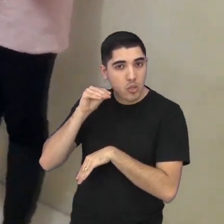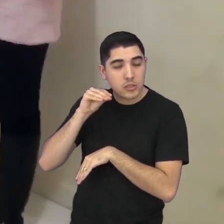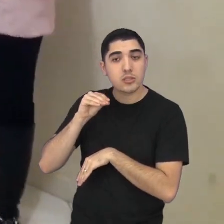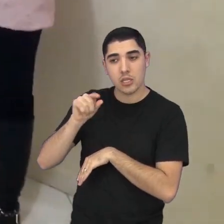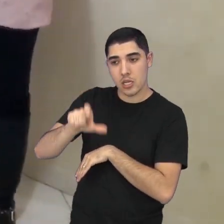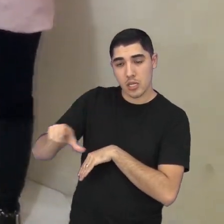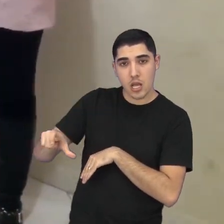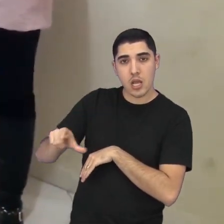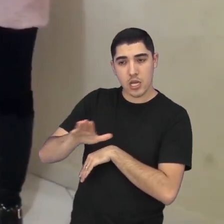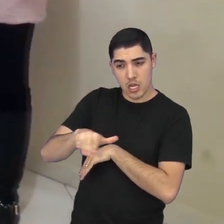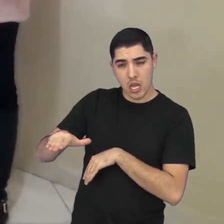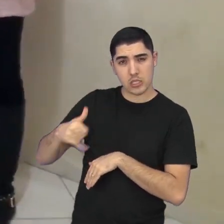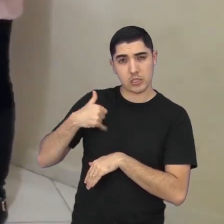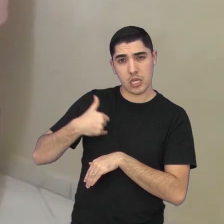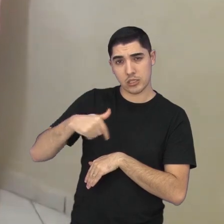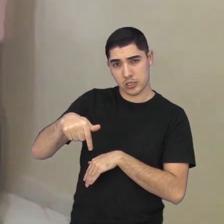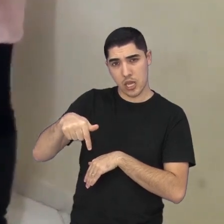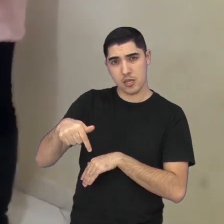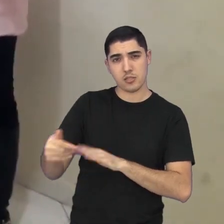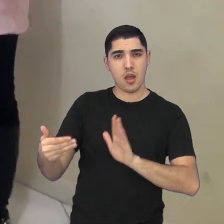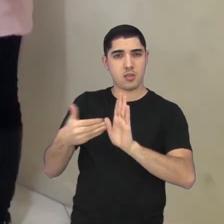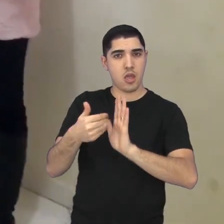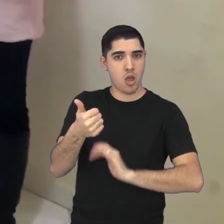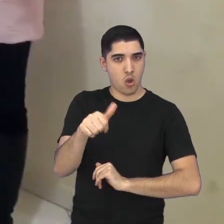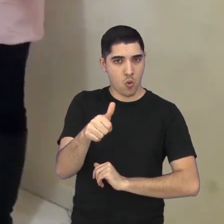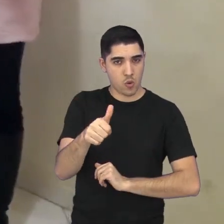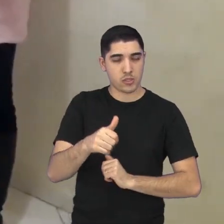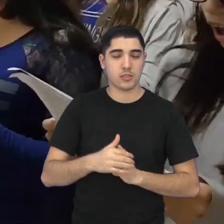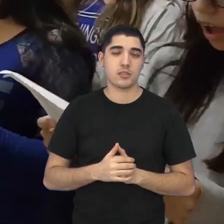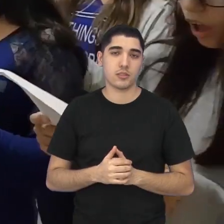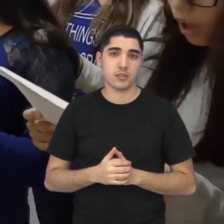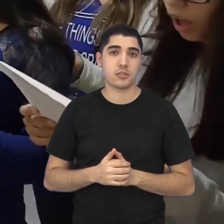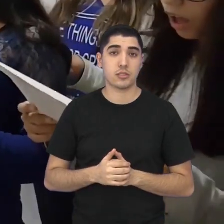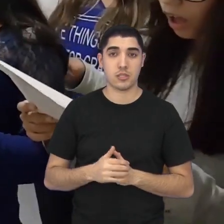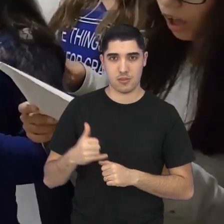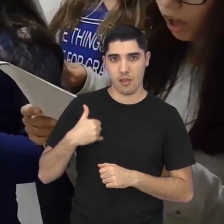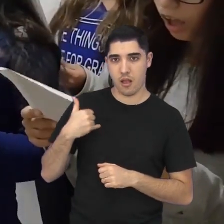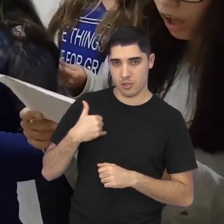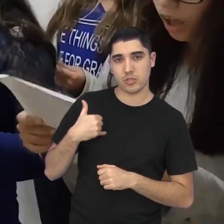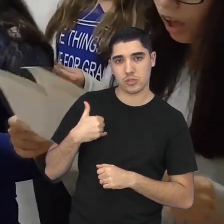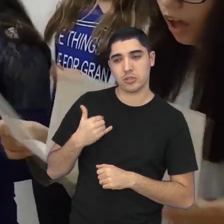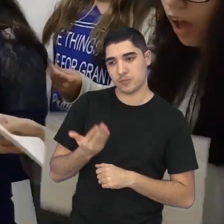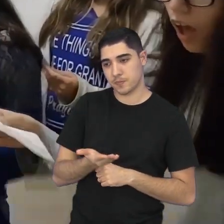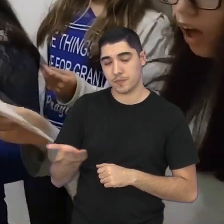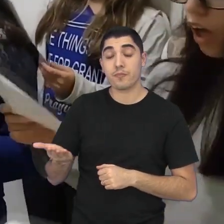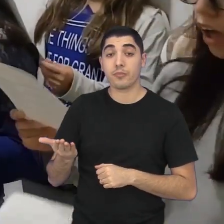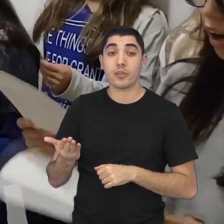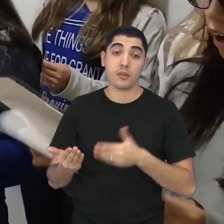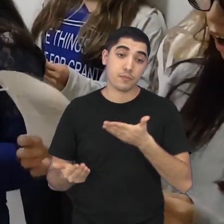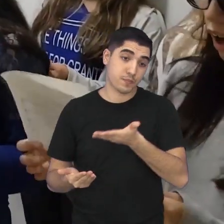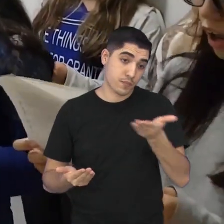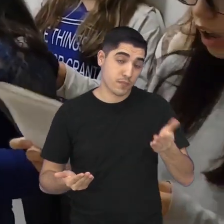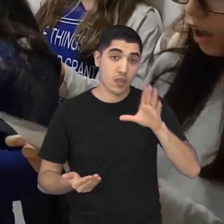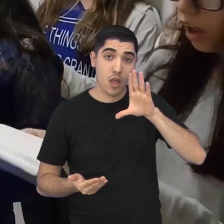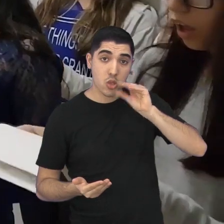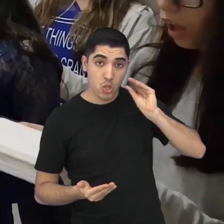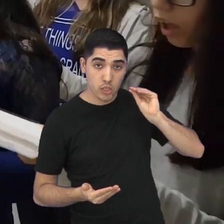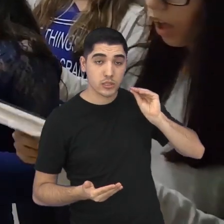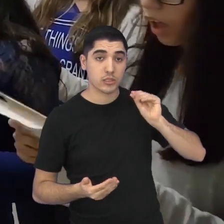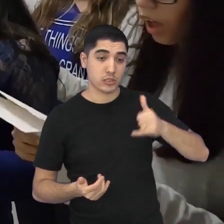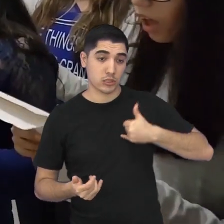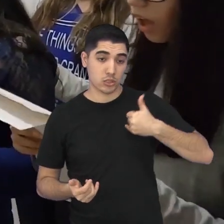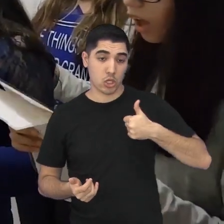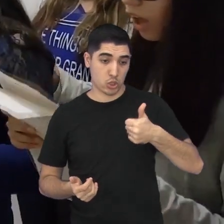Crianças de 7 a 11 anos de idade e adolescentes de